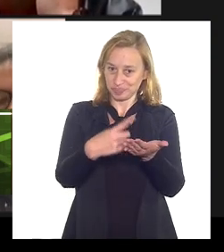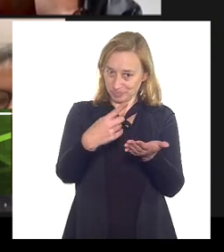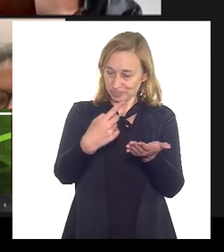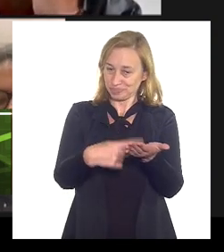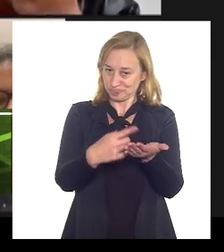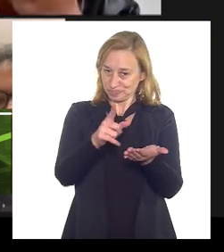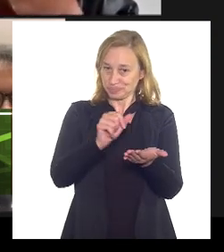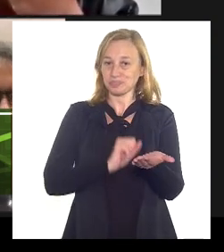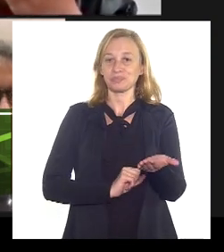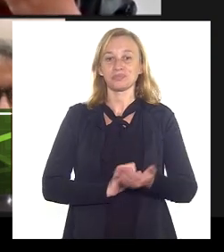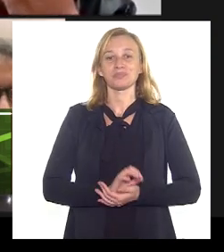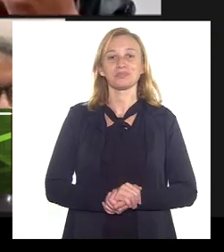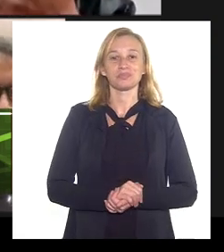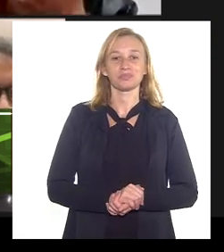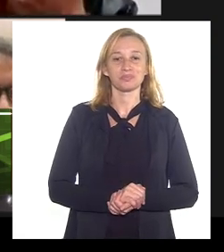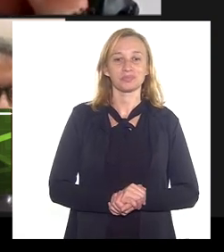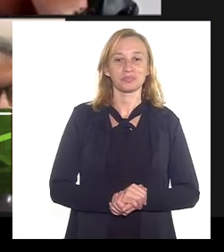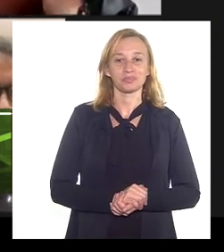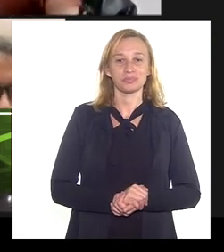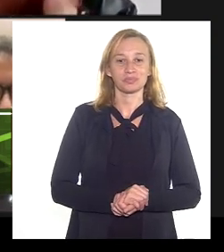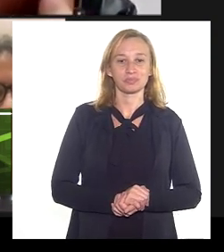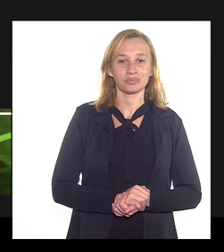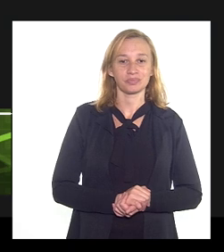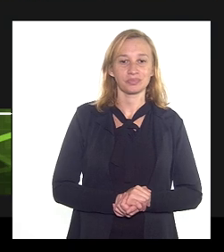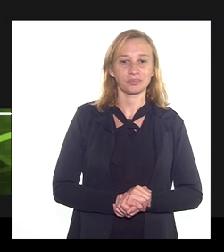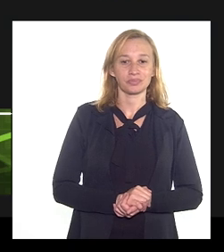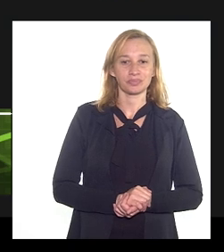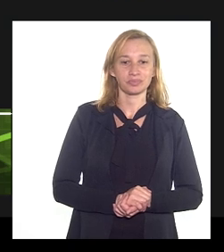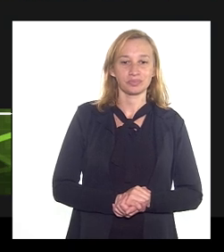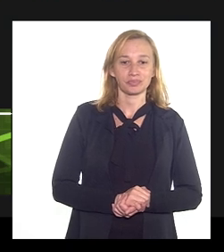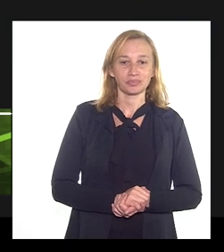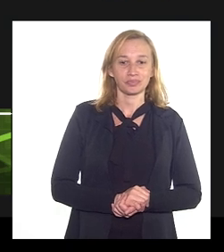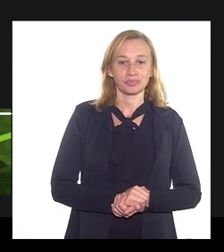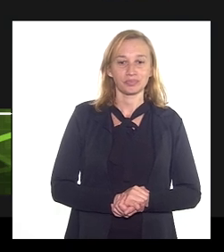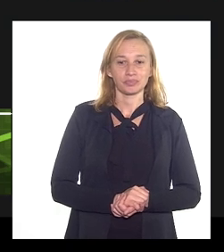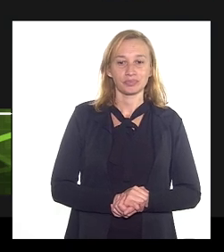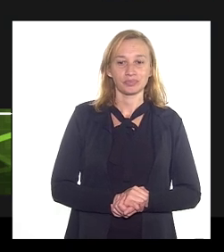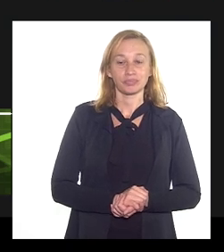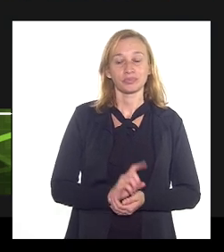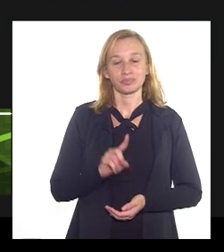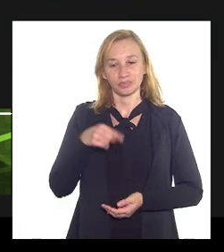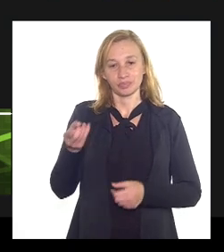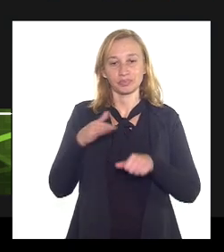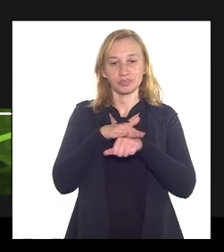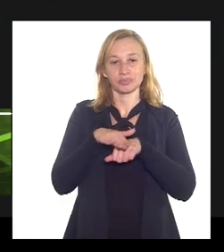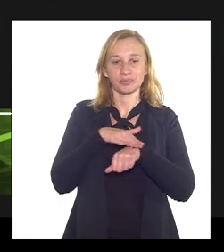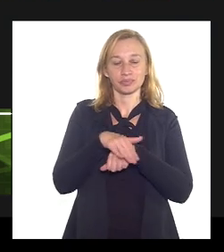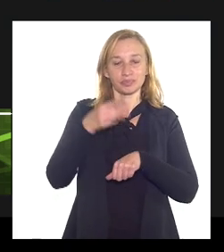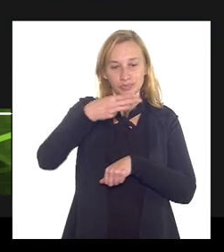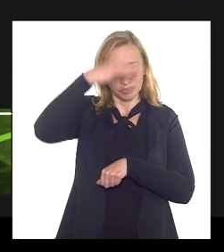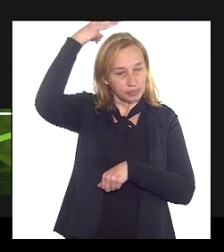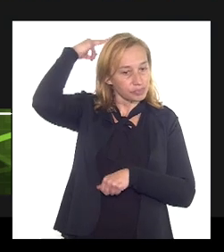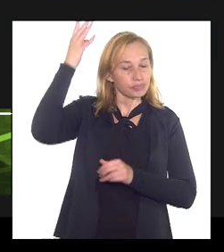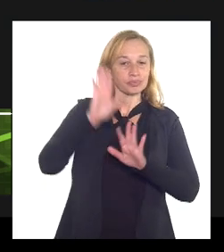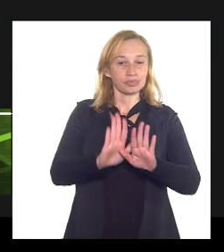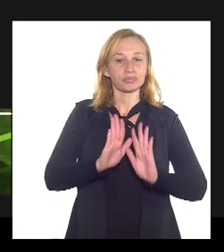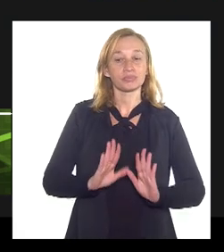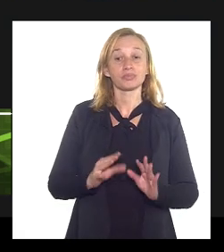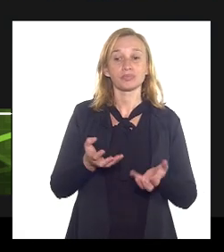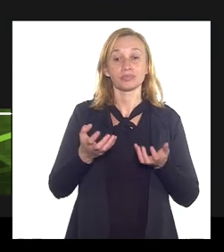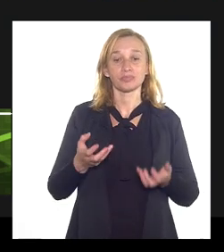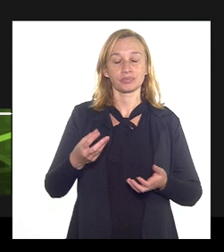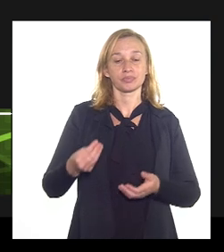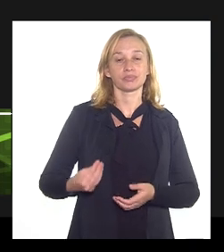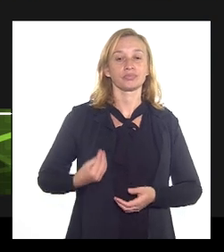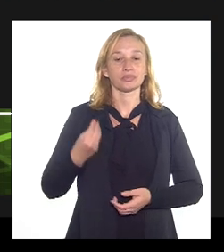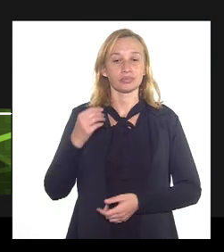falo com o senhor eu queria a presença